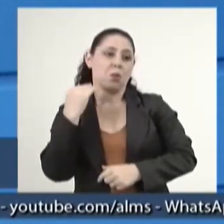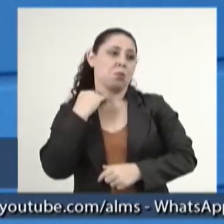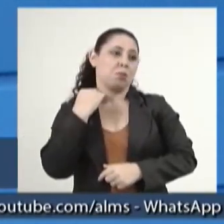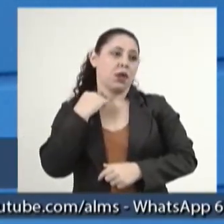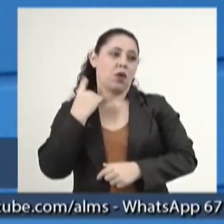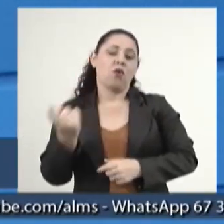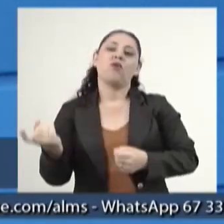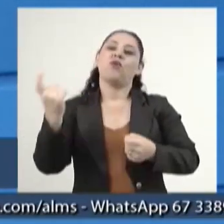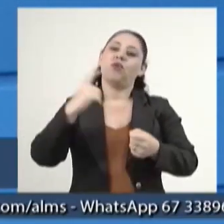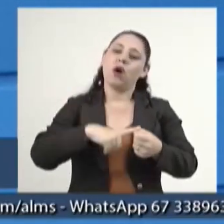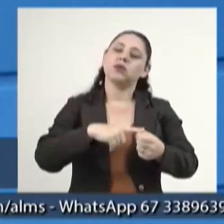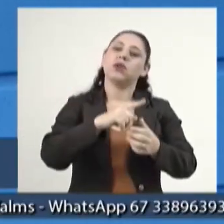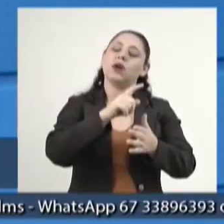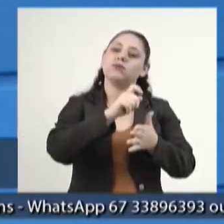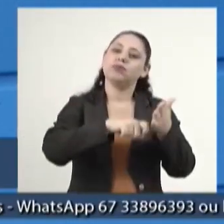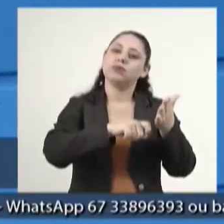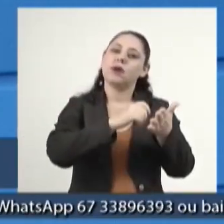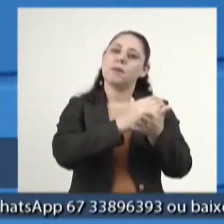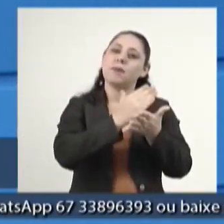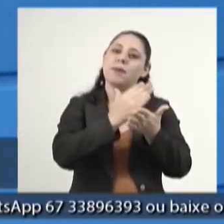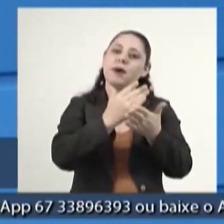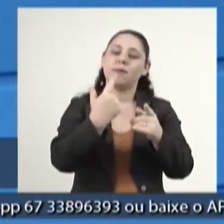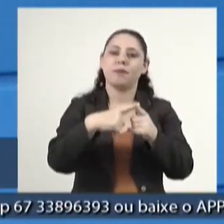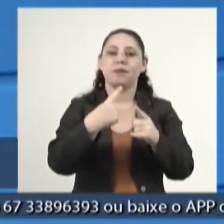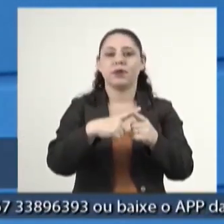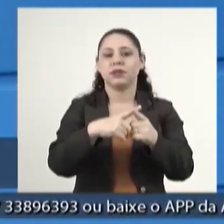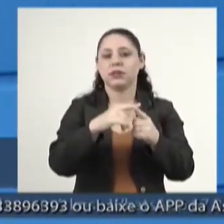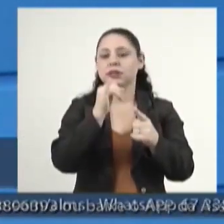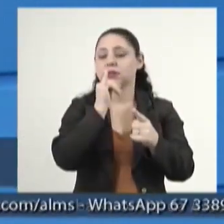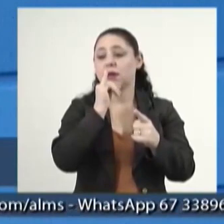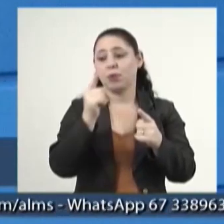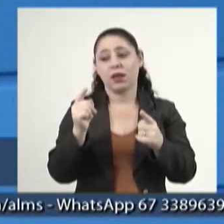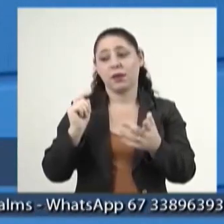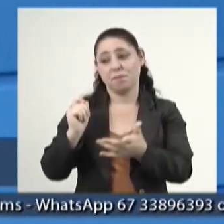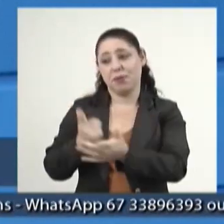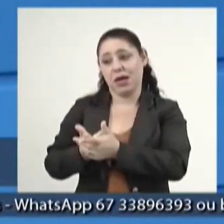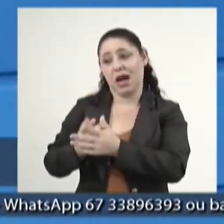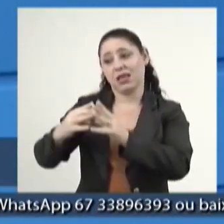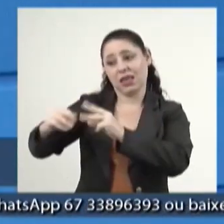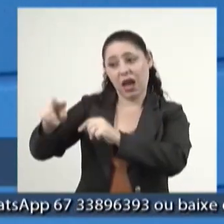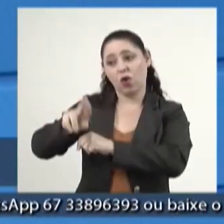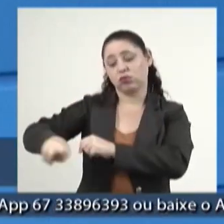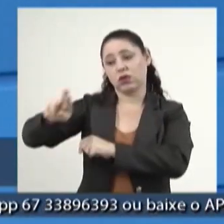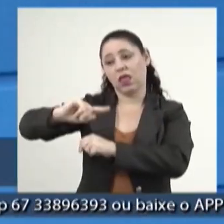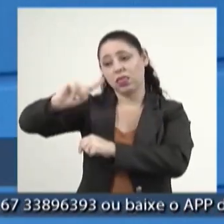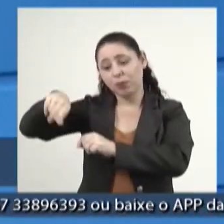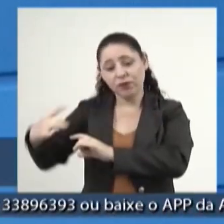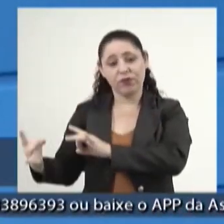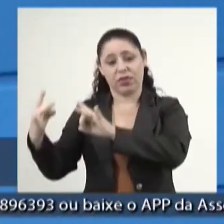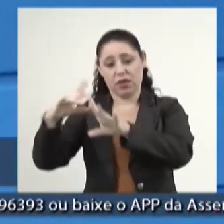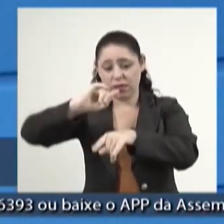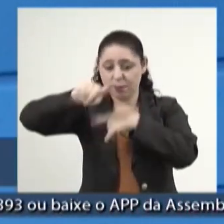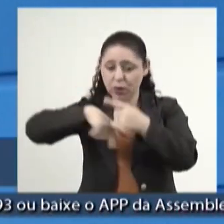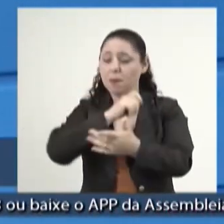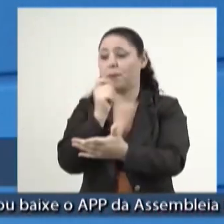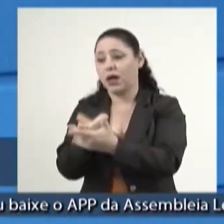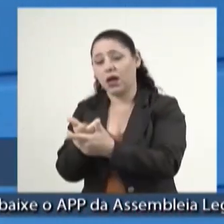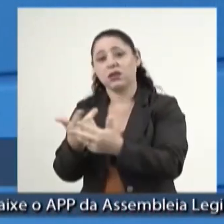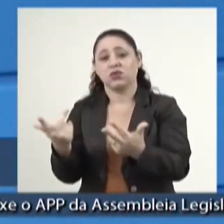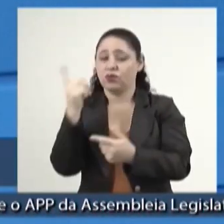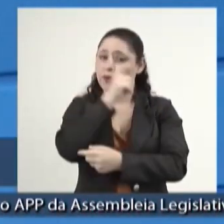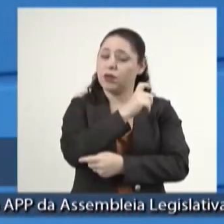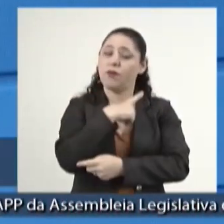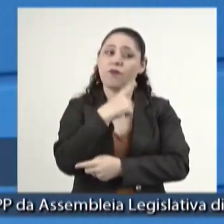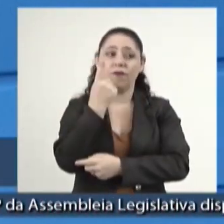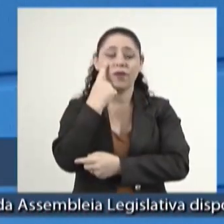banco, eu não sei se vai renegociar, porque ele tem pouca garantia, porque ele é arrendatário. Eu estou vendo vários e vários